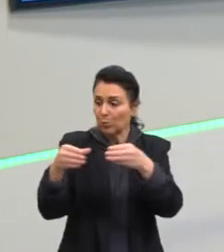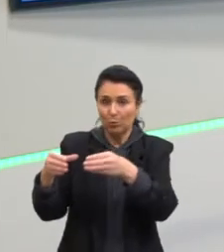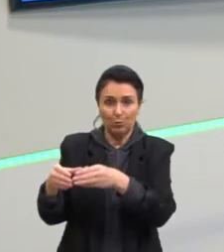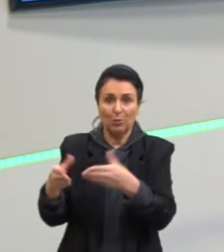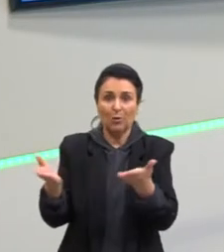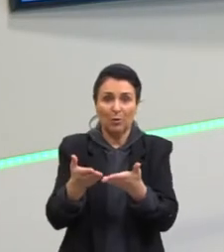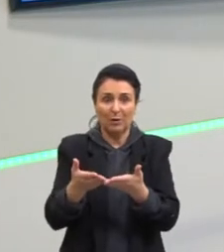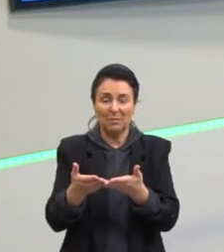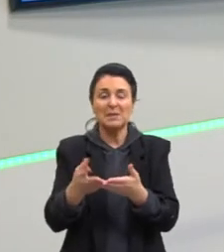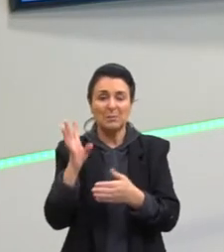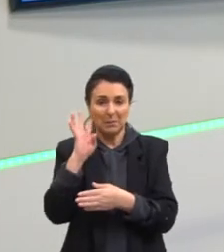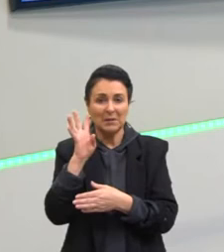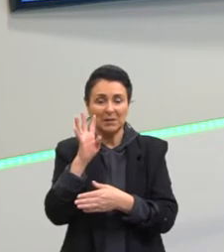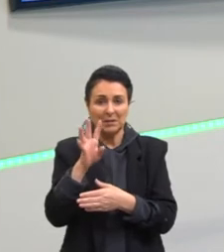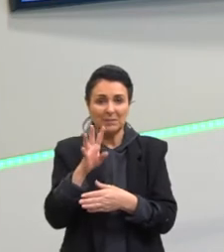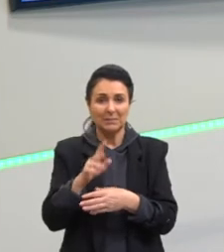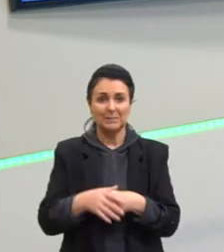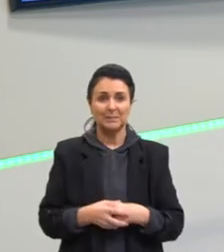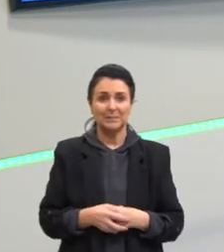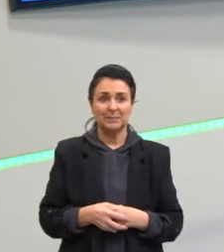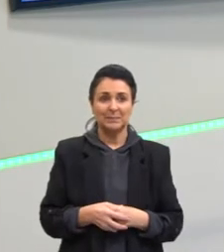Bonitos, né? Vou passar.